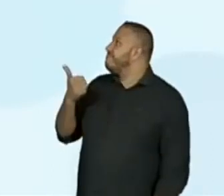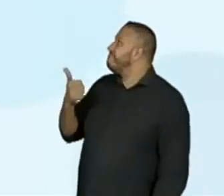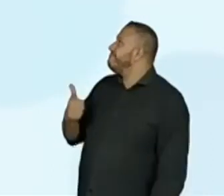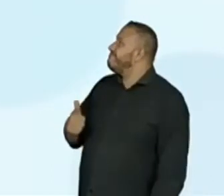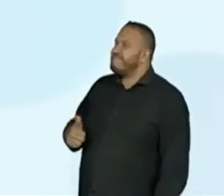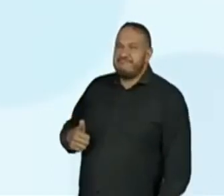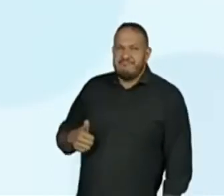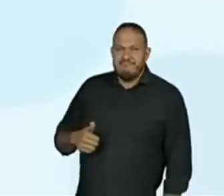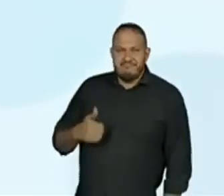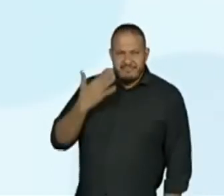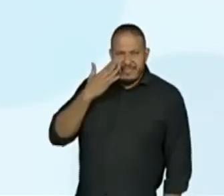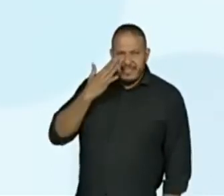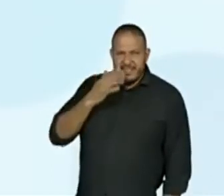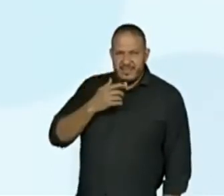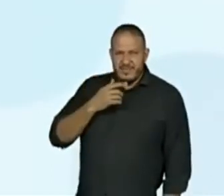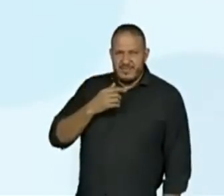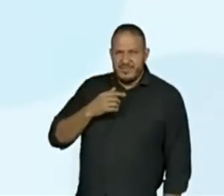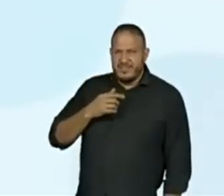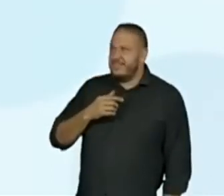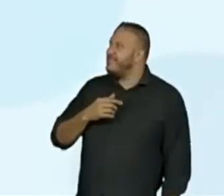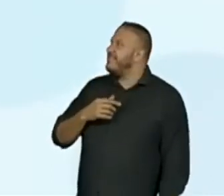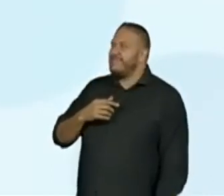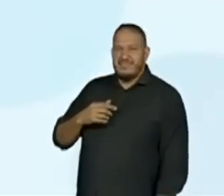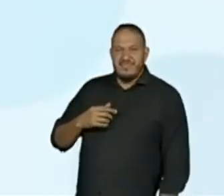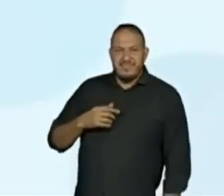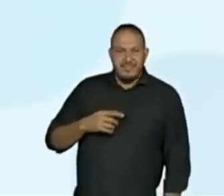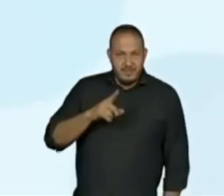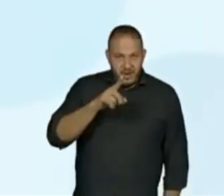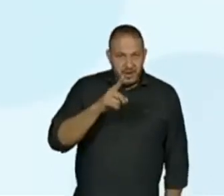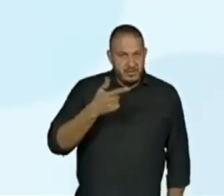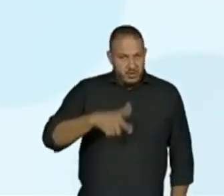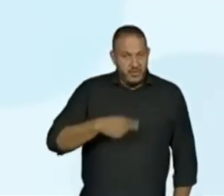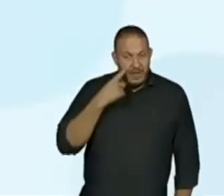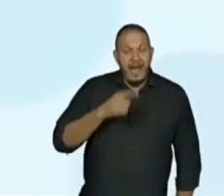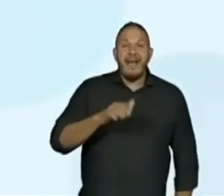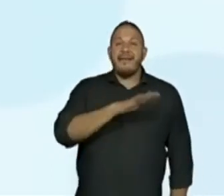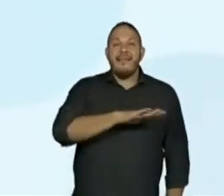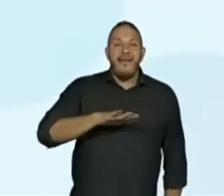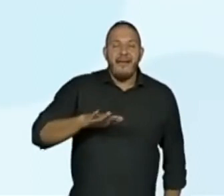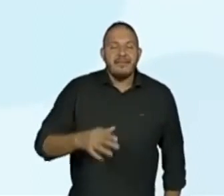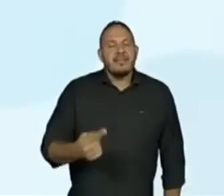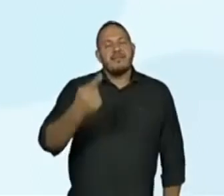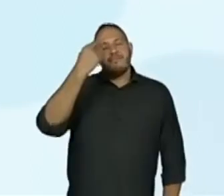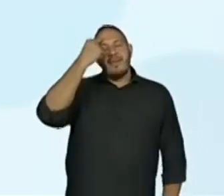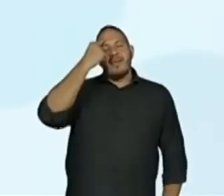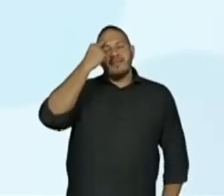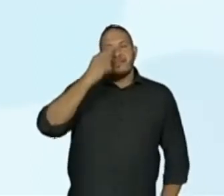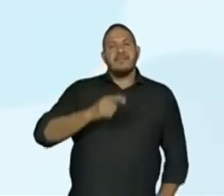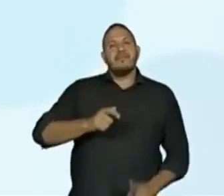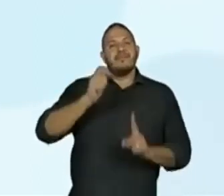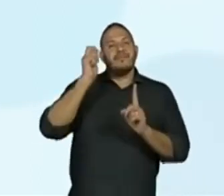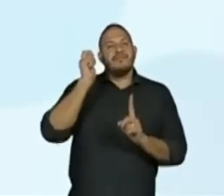vocês entenderam disso aqui, hein? A criança que pensa em fadas.